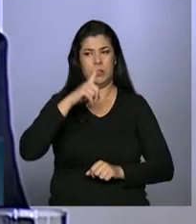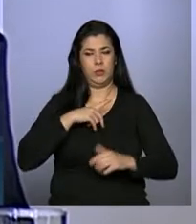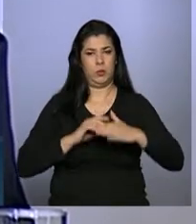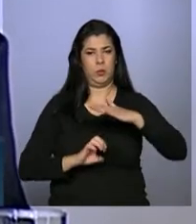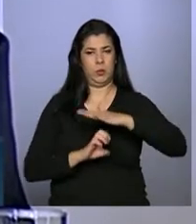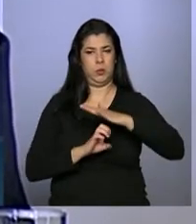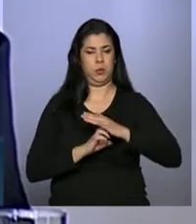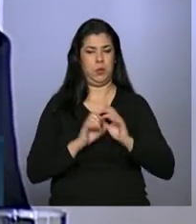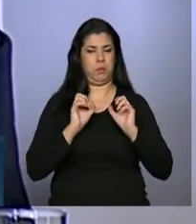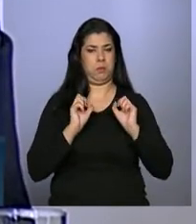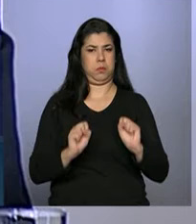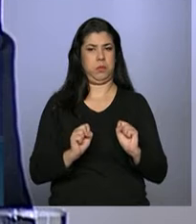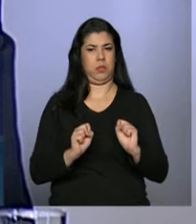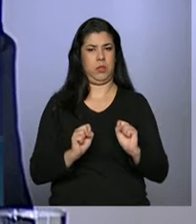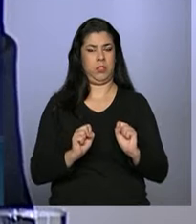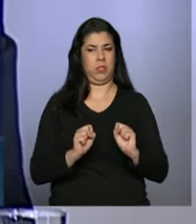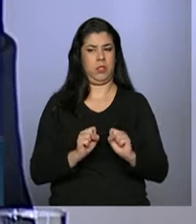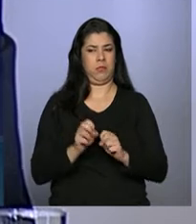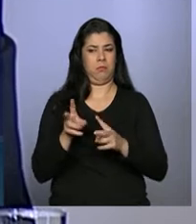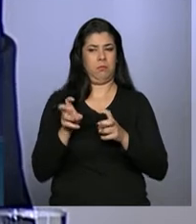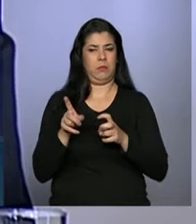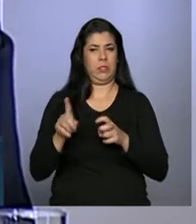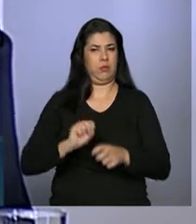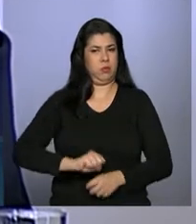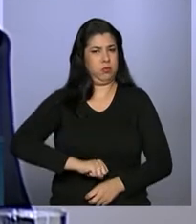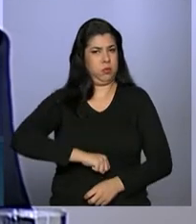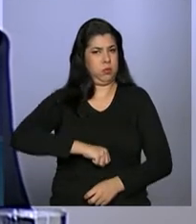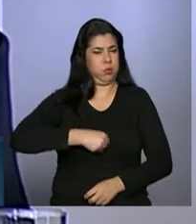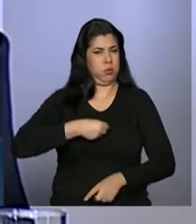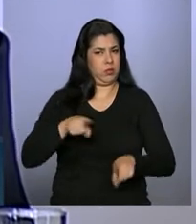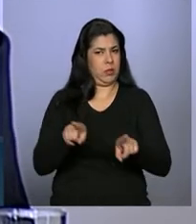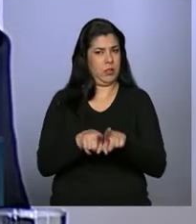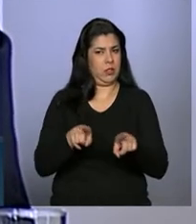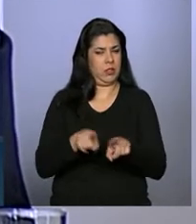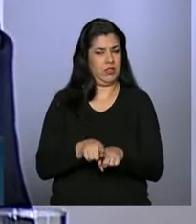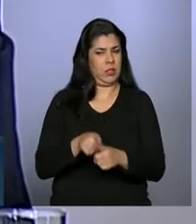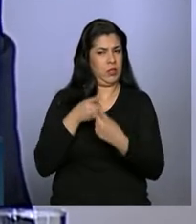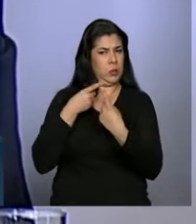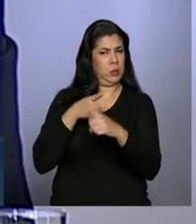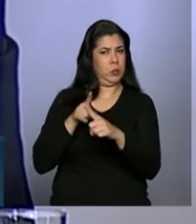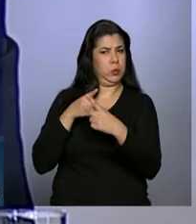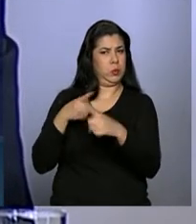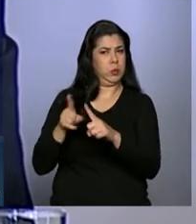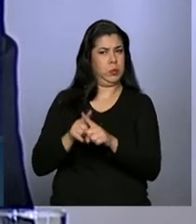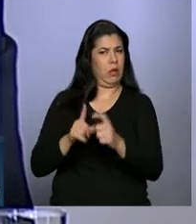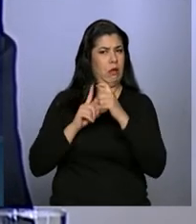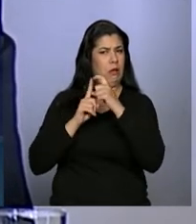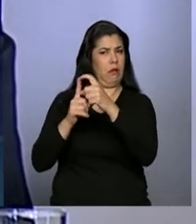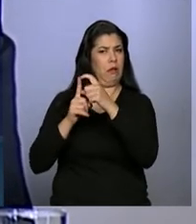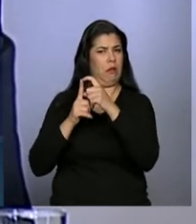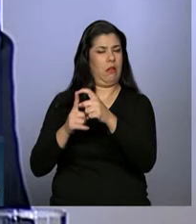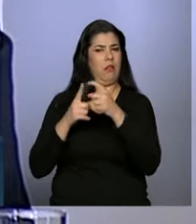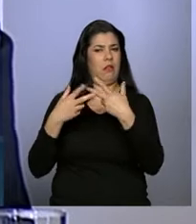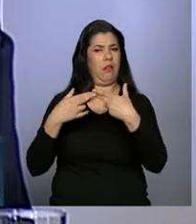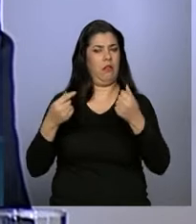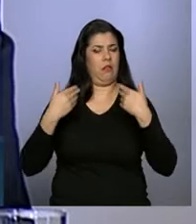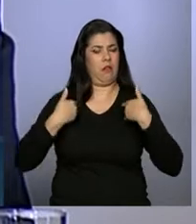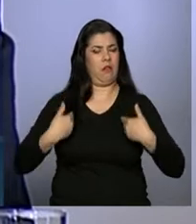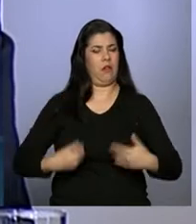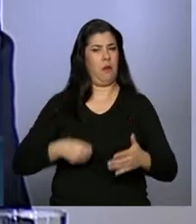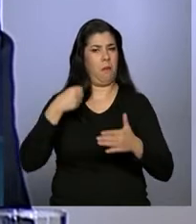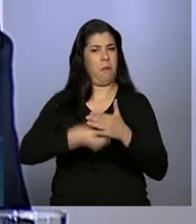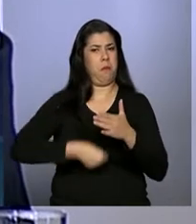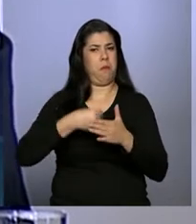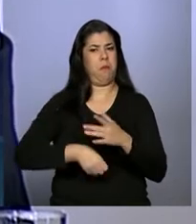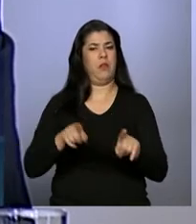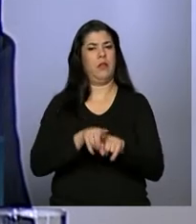ódio que resultam em ameaças, ataques verbais e físicos aos auditores